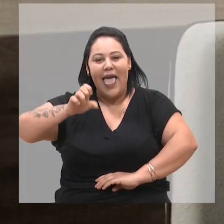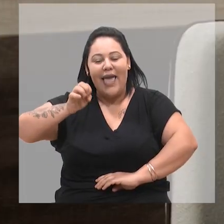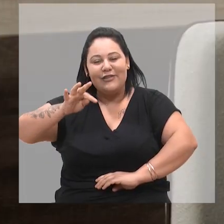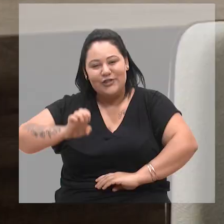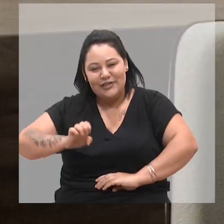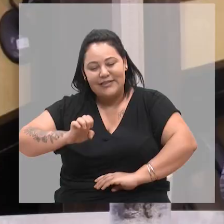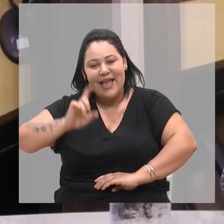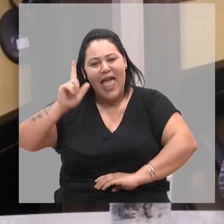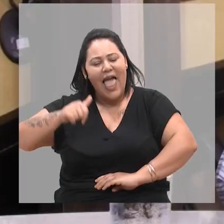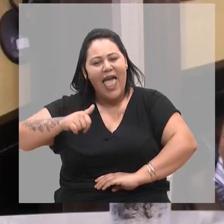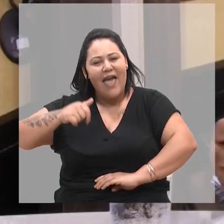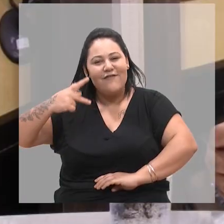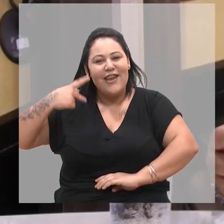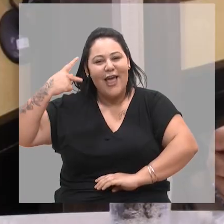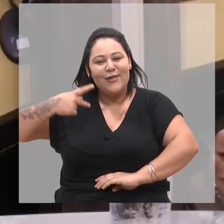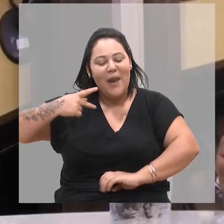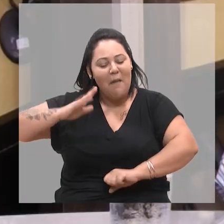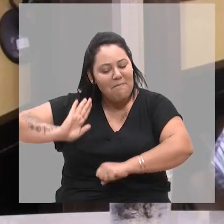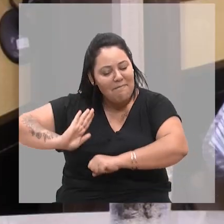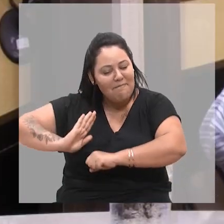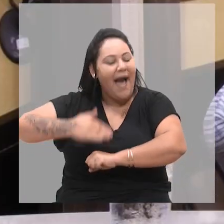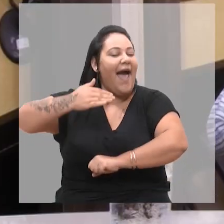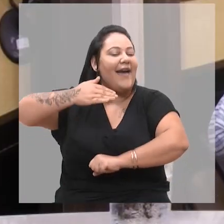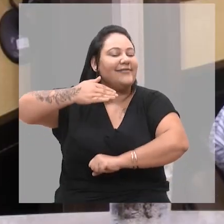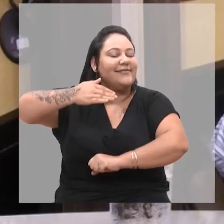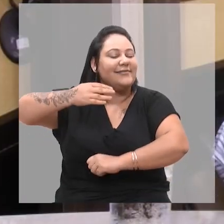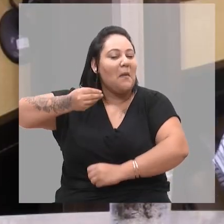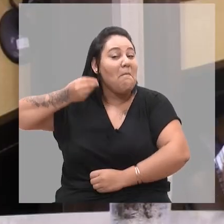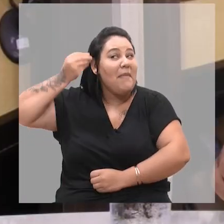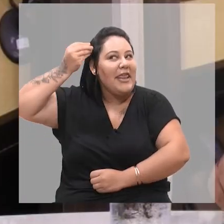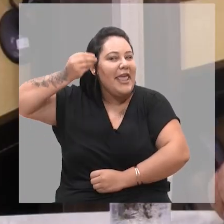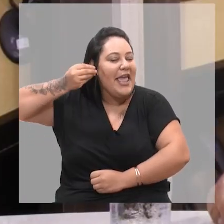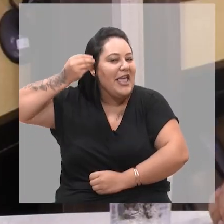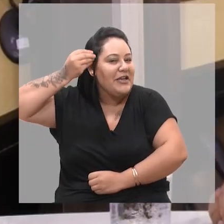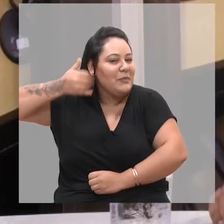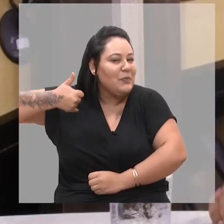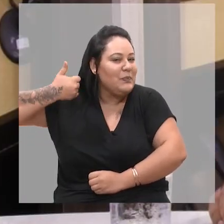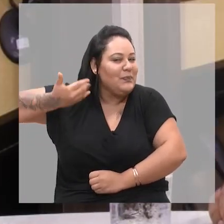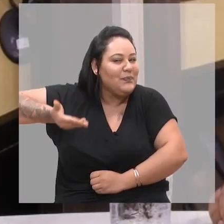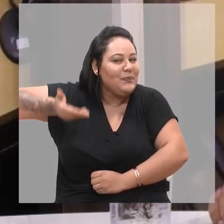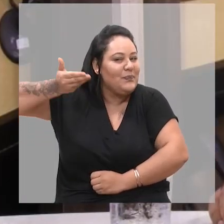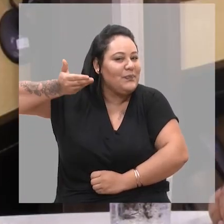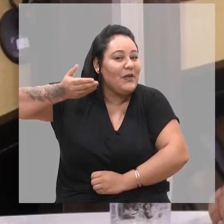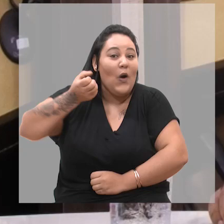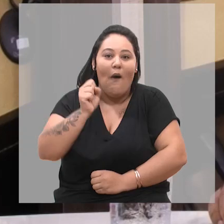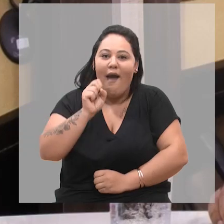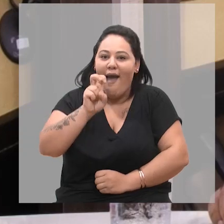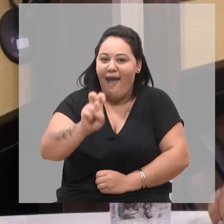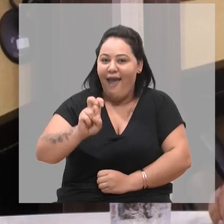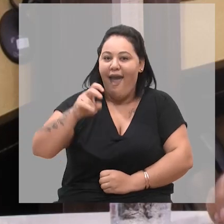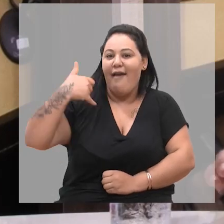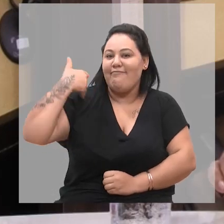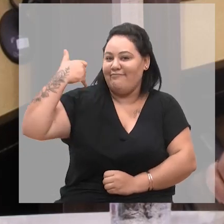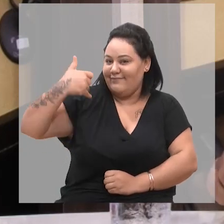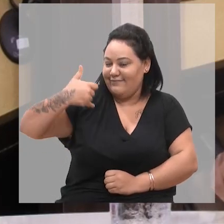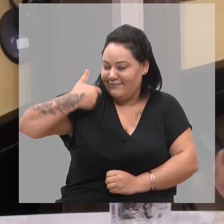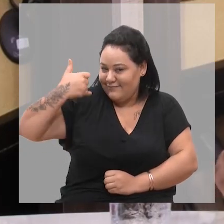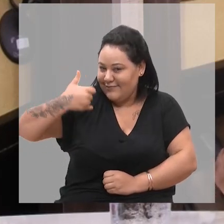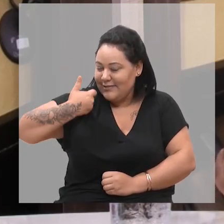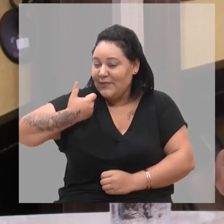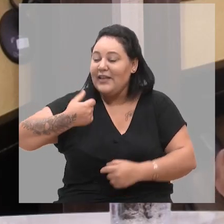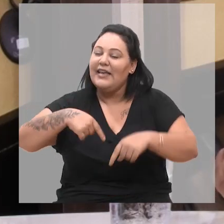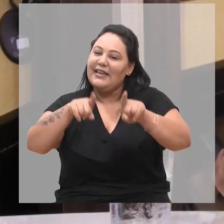Melete. Ela que é a vereadora, digamos assim, mais experiente a assumir aqui no Parlamento Caxiense, aos 85